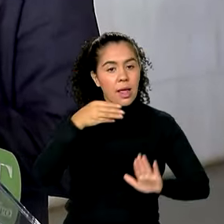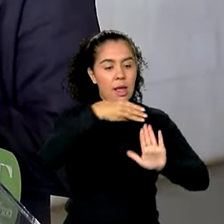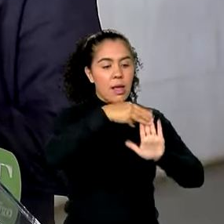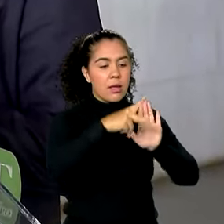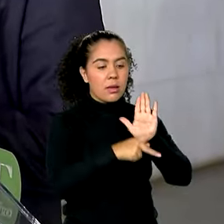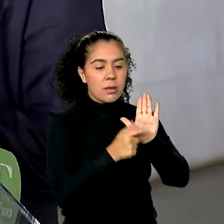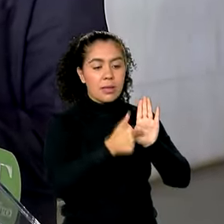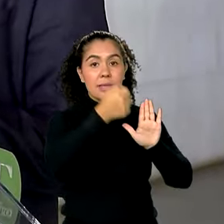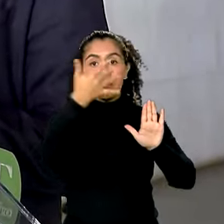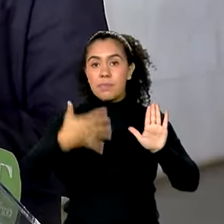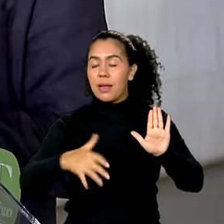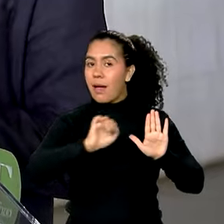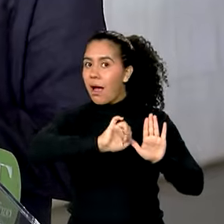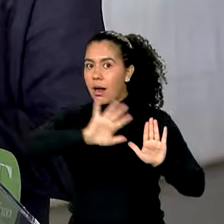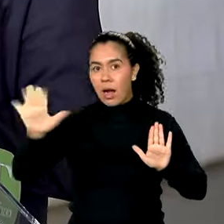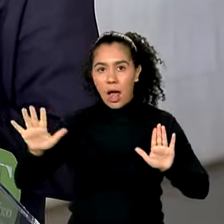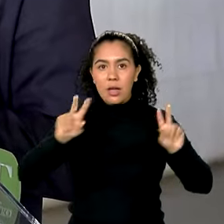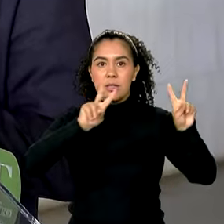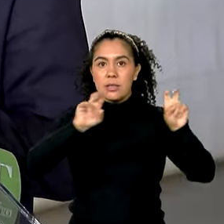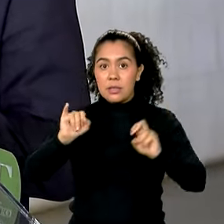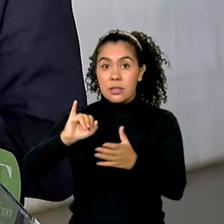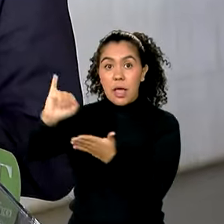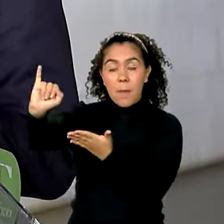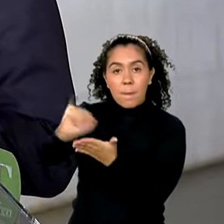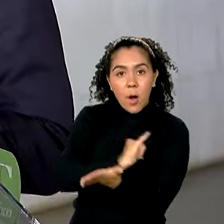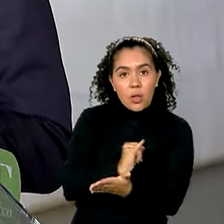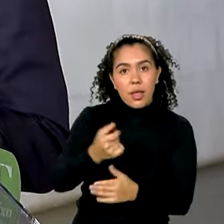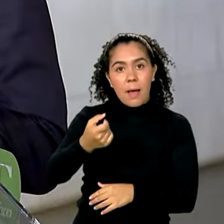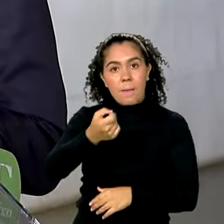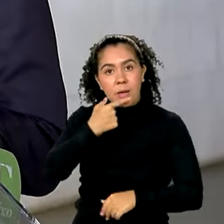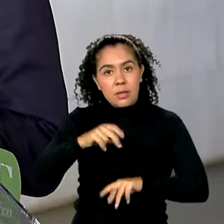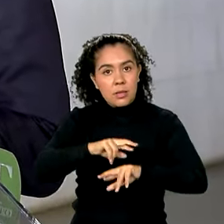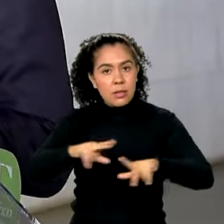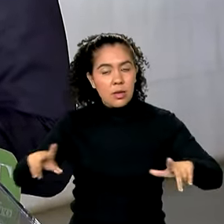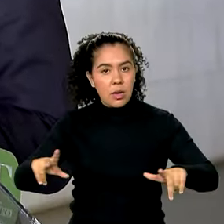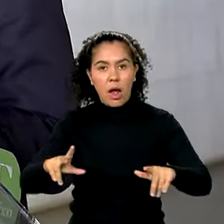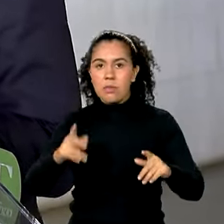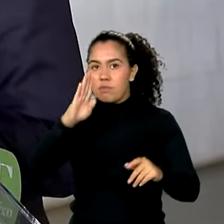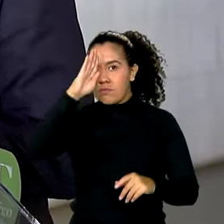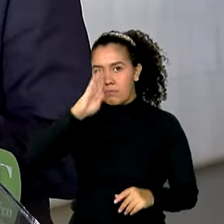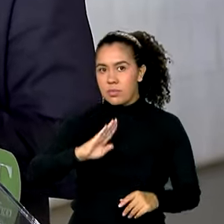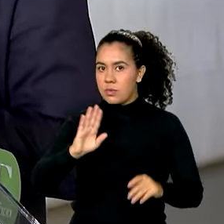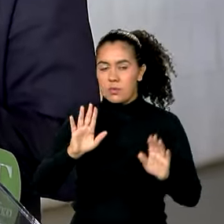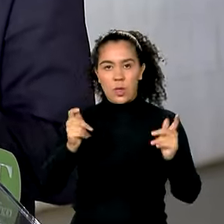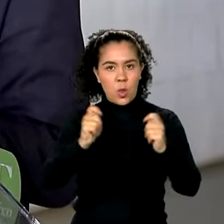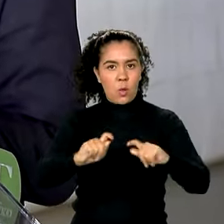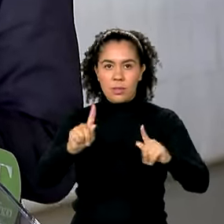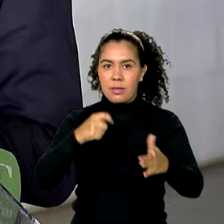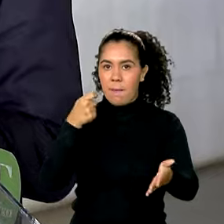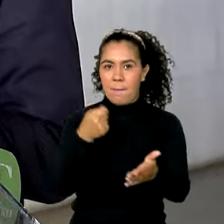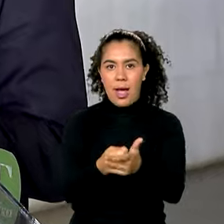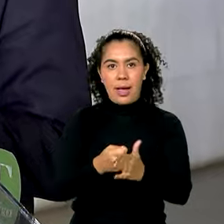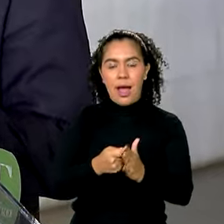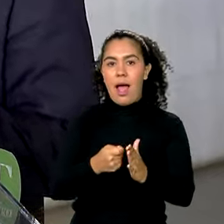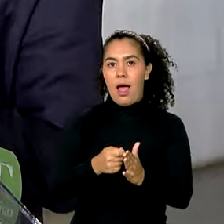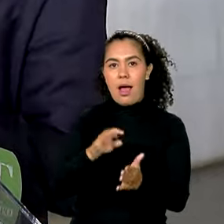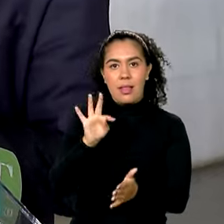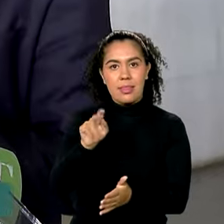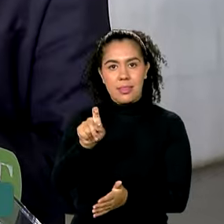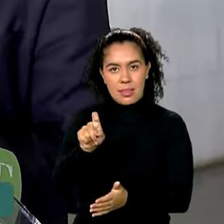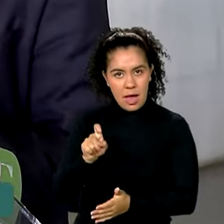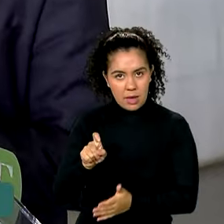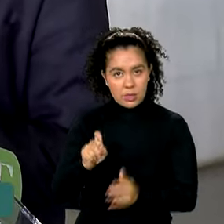importação de medicamentos por pessoas físicas está isento de qualquer taxação adicional.